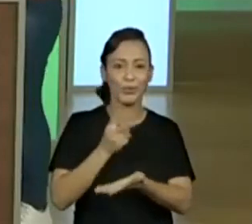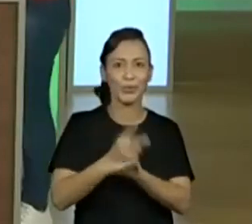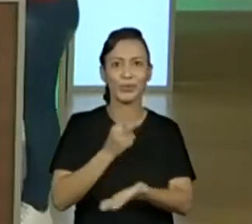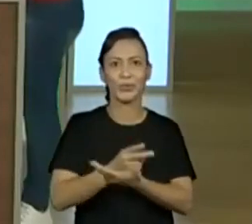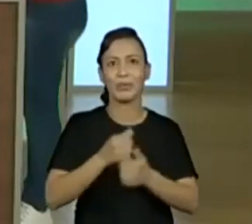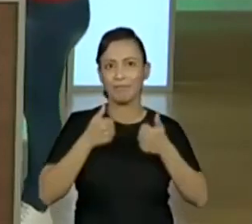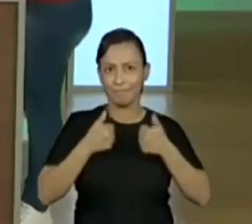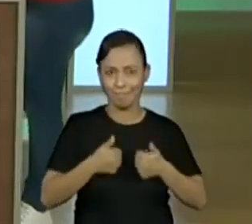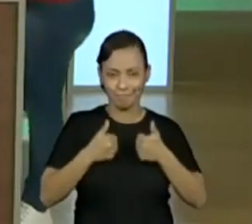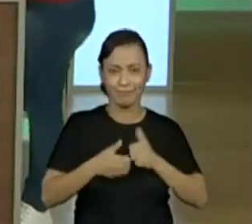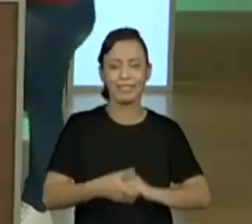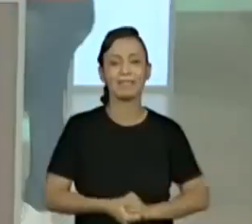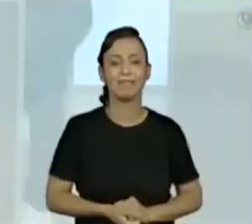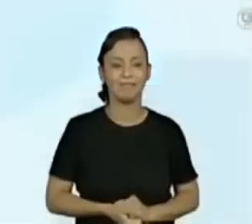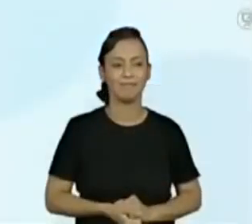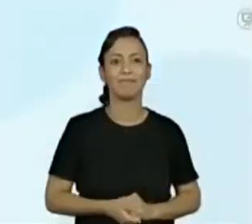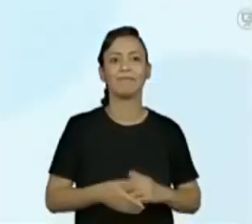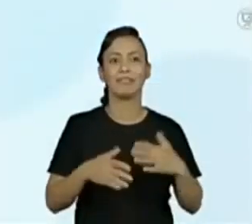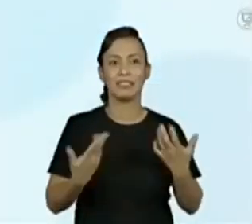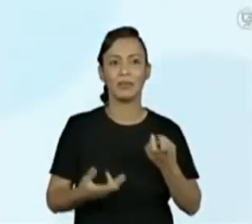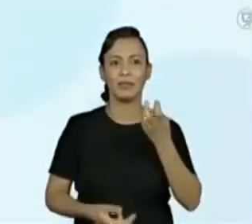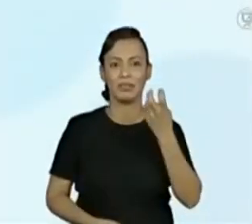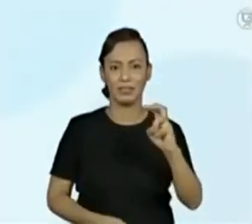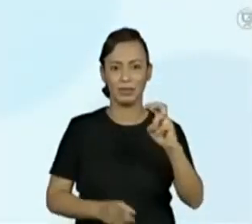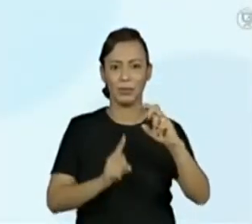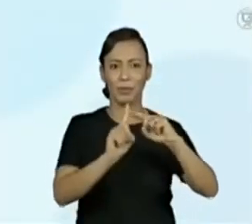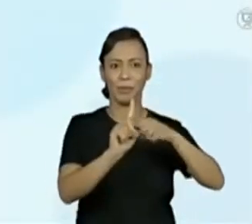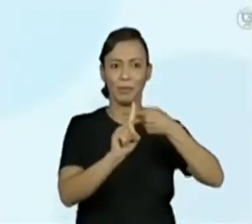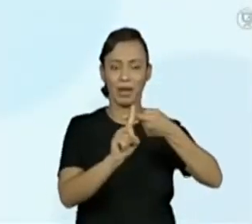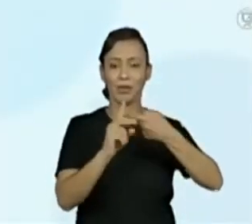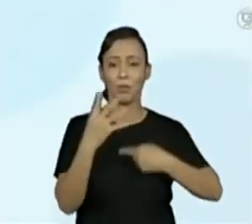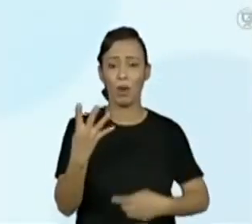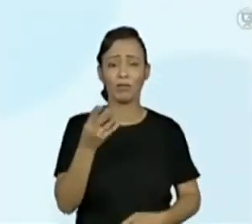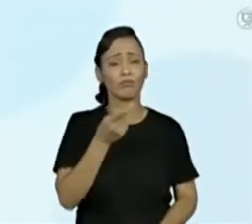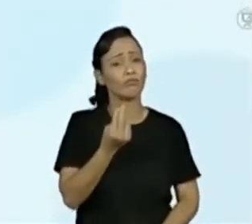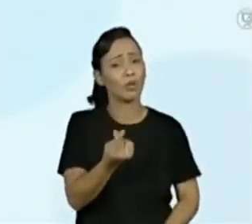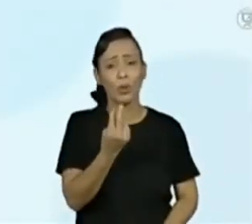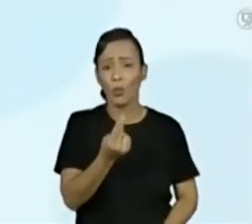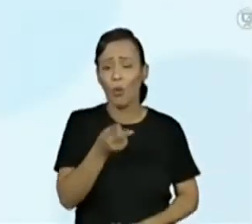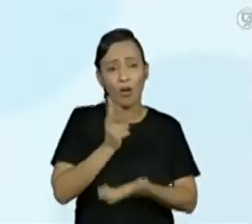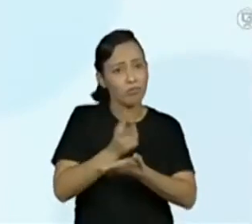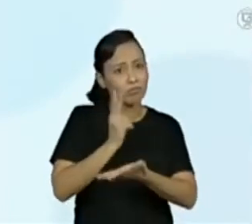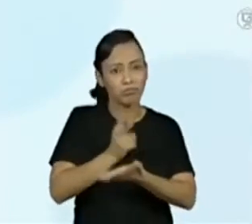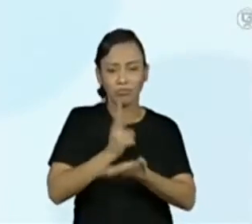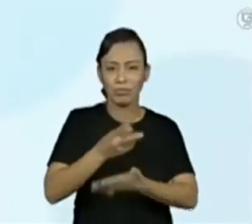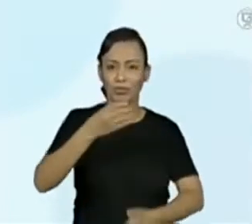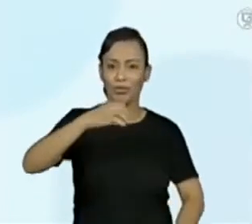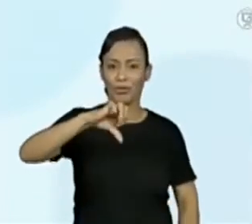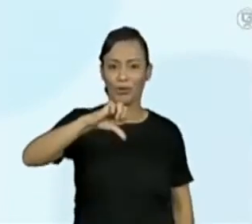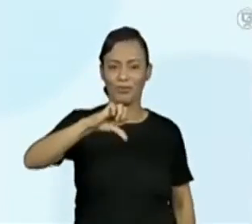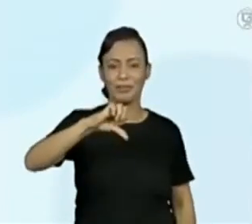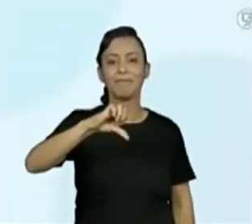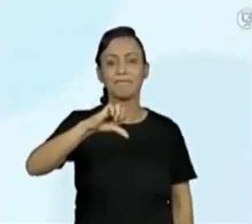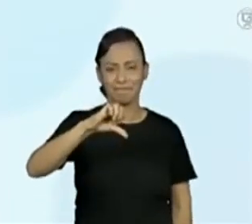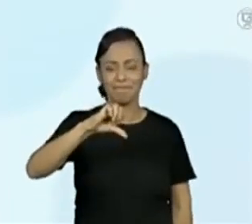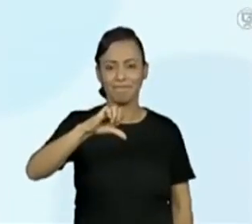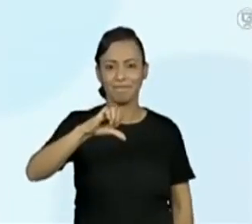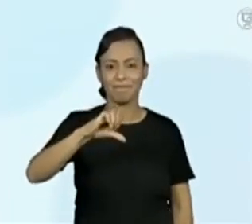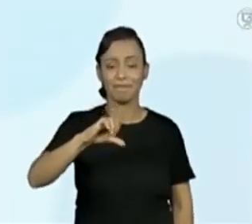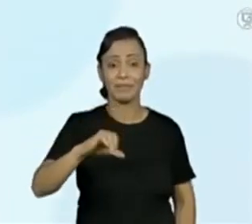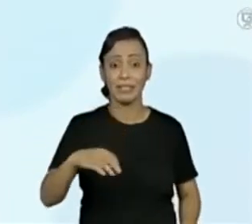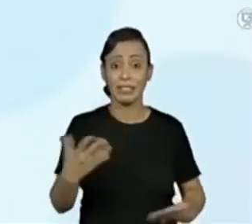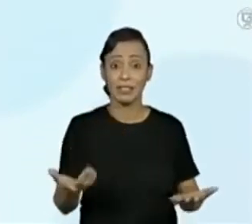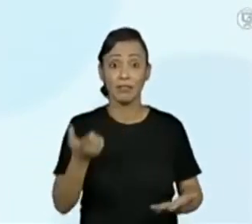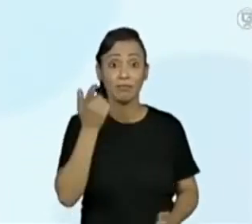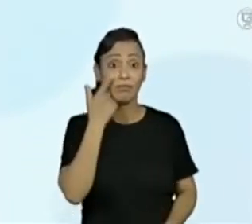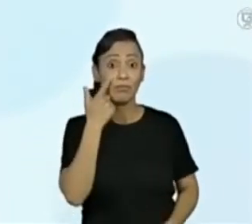parcela. Isso mesmo. A gente não tentou jogar e ver quanto que dá, né? Sim. Vamos ver se você